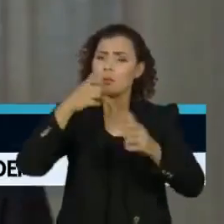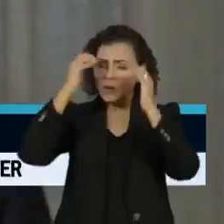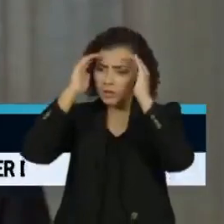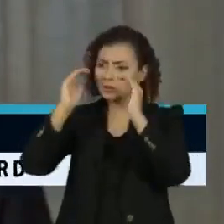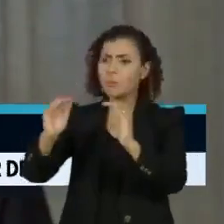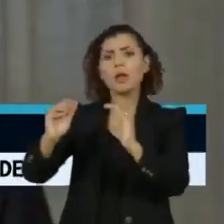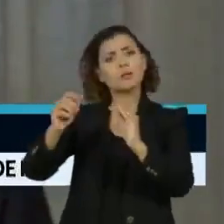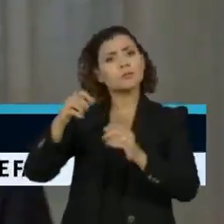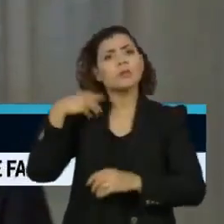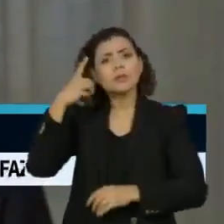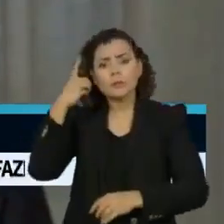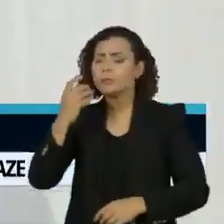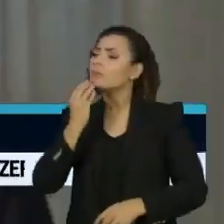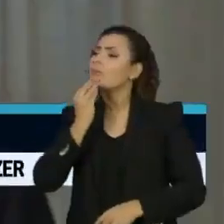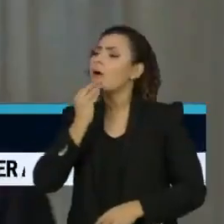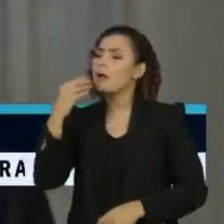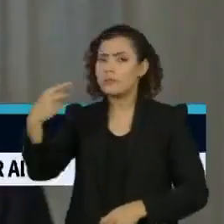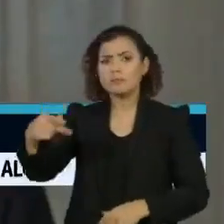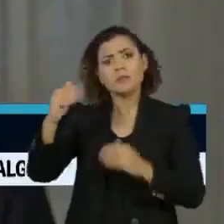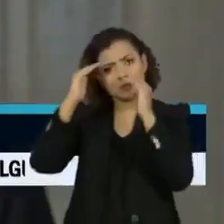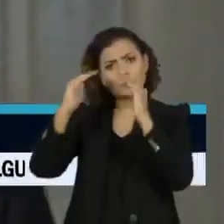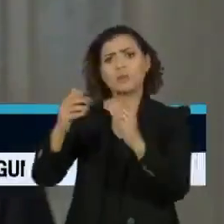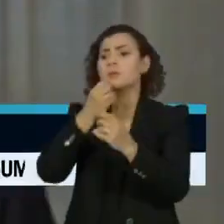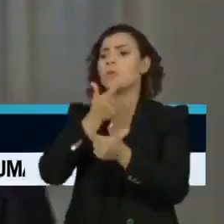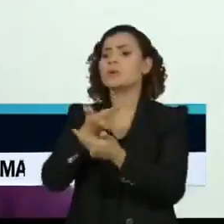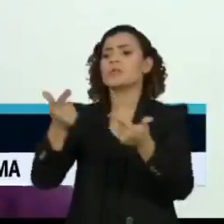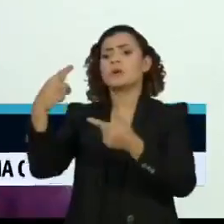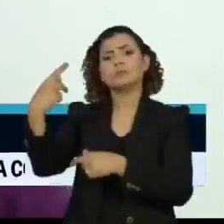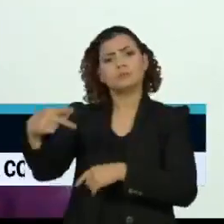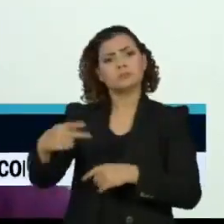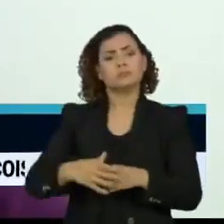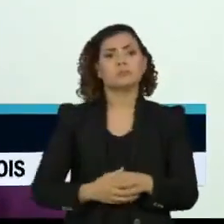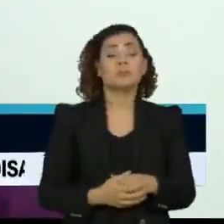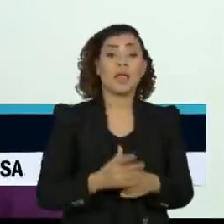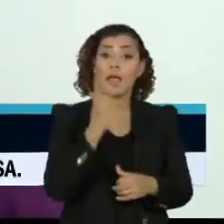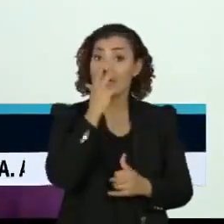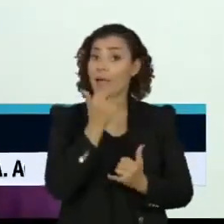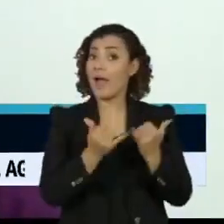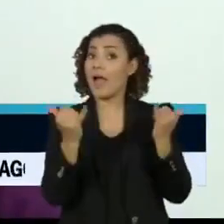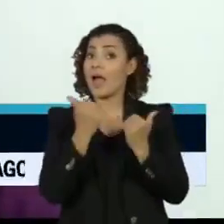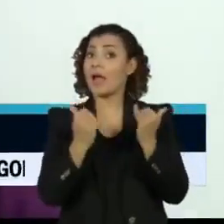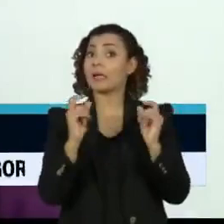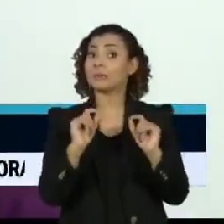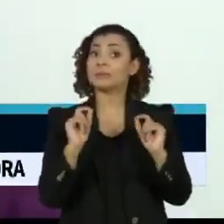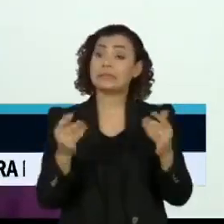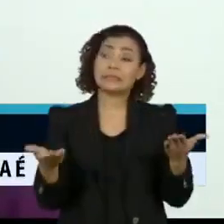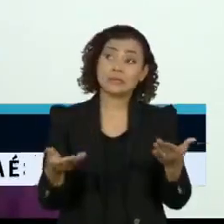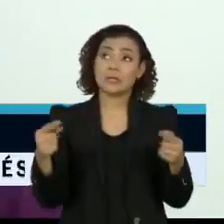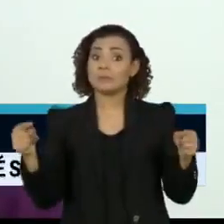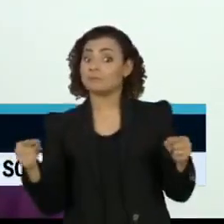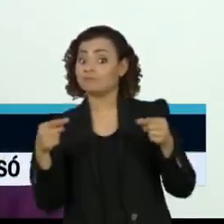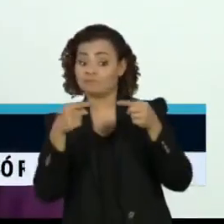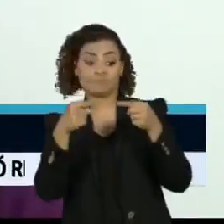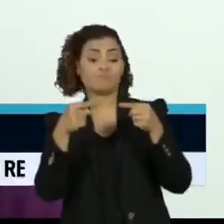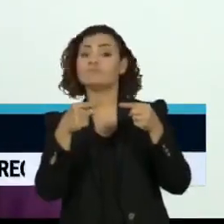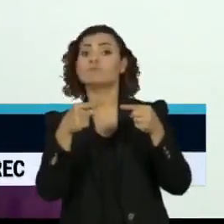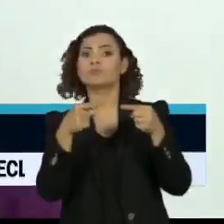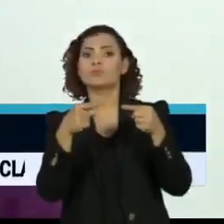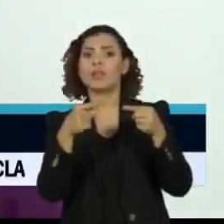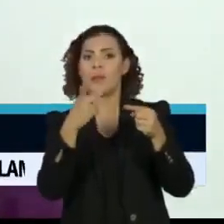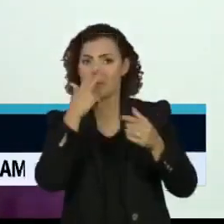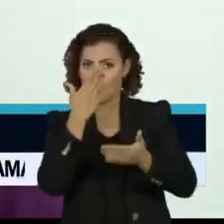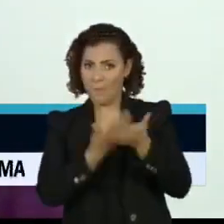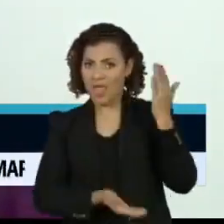respeito pelo deputado Rodrigo Maia, desejo boa sorte a ele. Me parece que está relacionada não só a